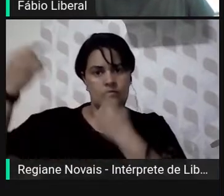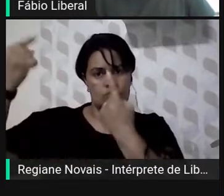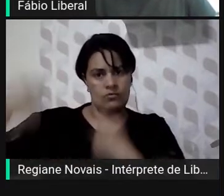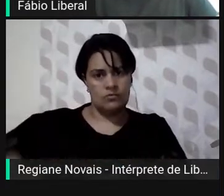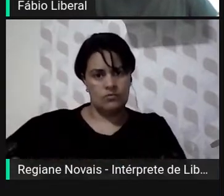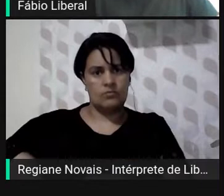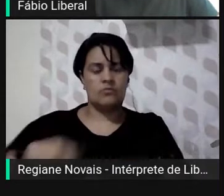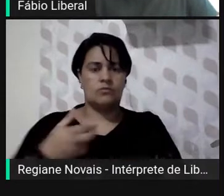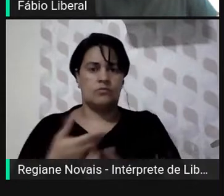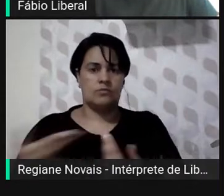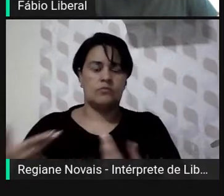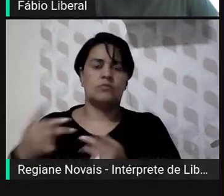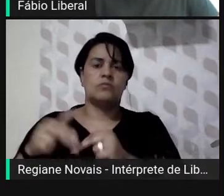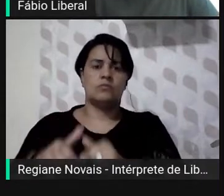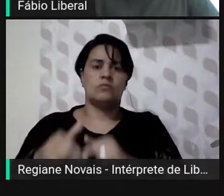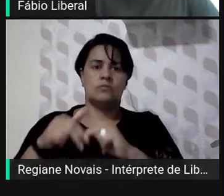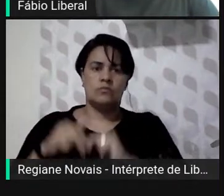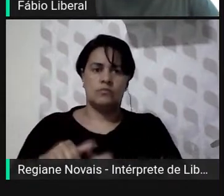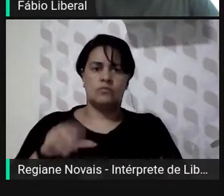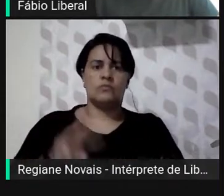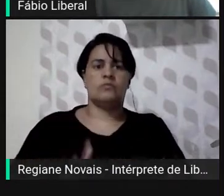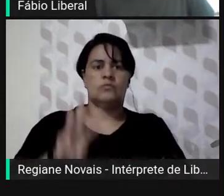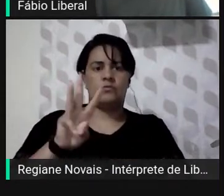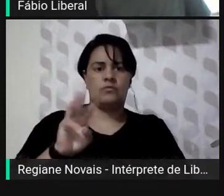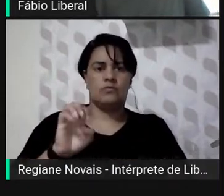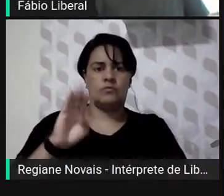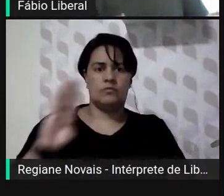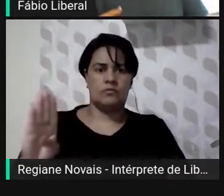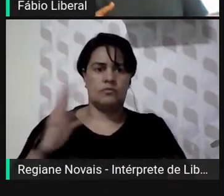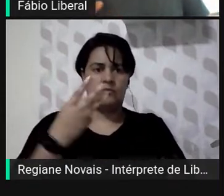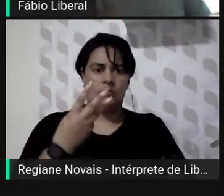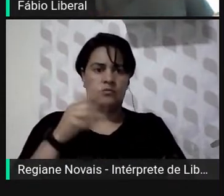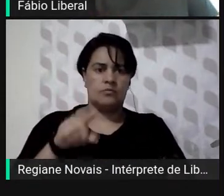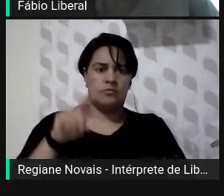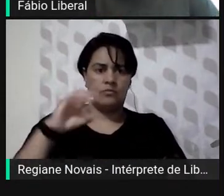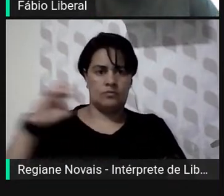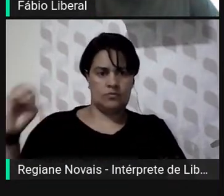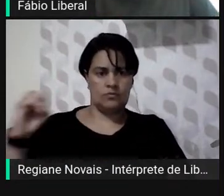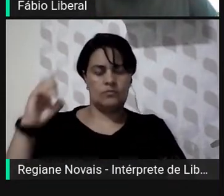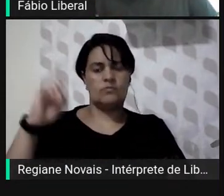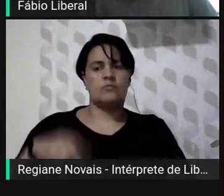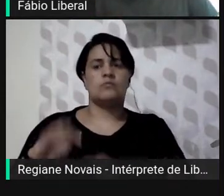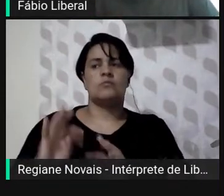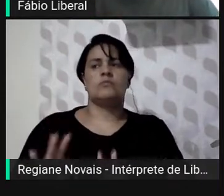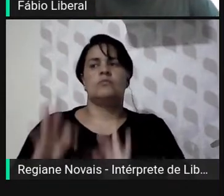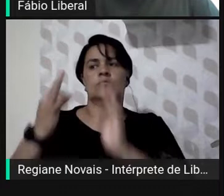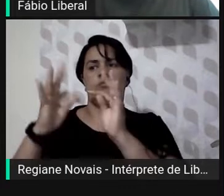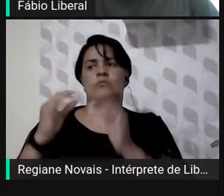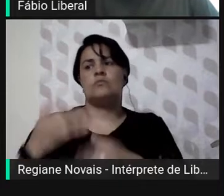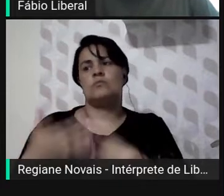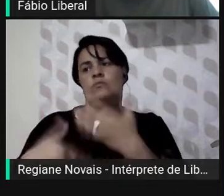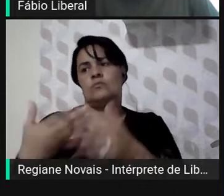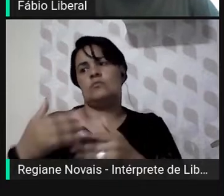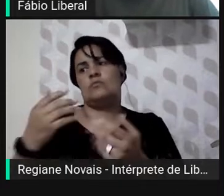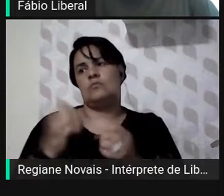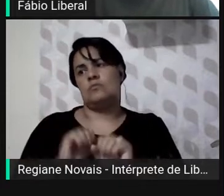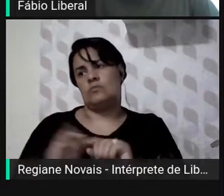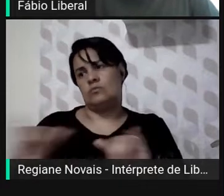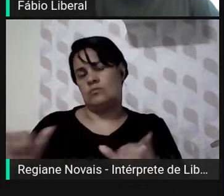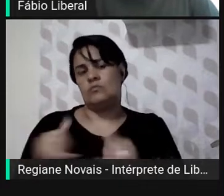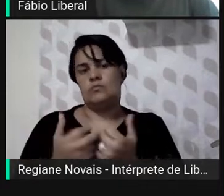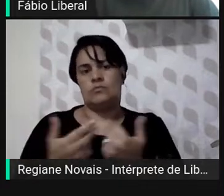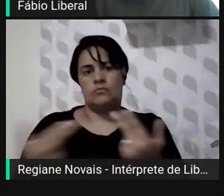advento da que ele chama Web 3.0, a tecnologia que envolve antecipação de demandas, interpretação de dados pela máquina,